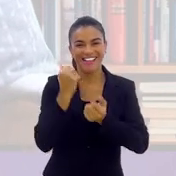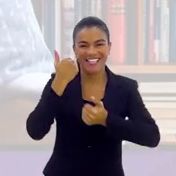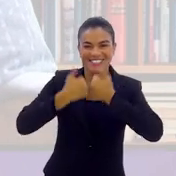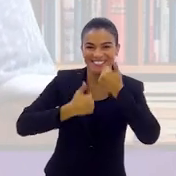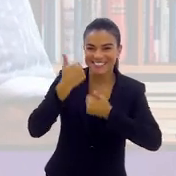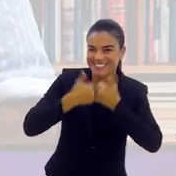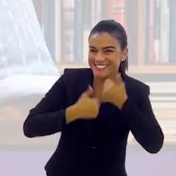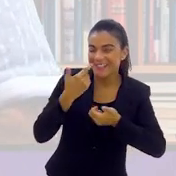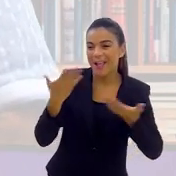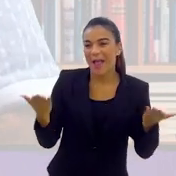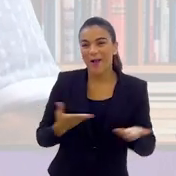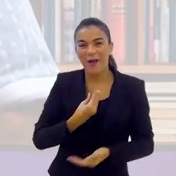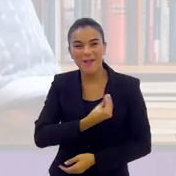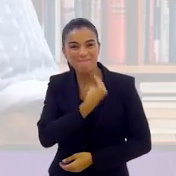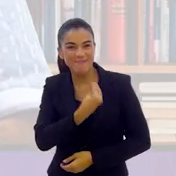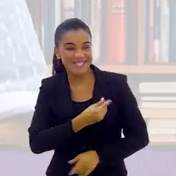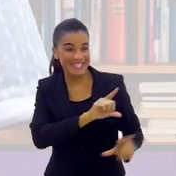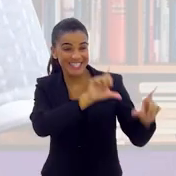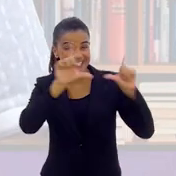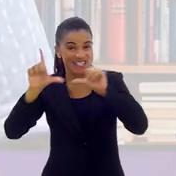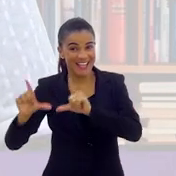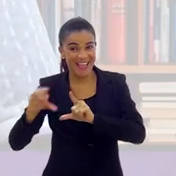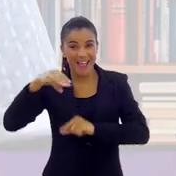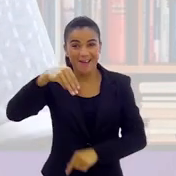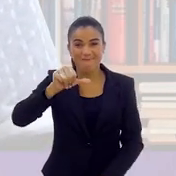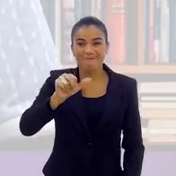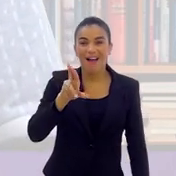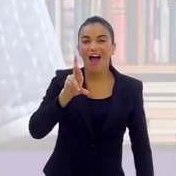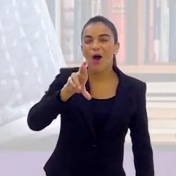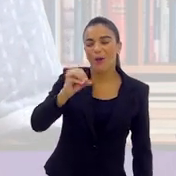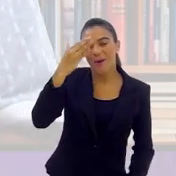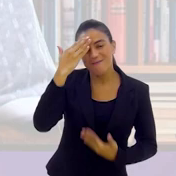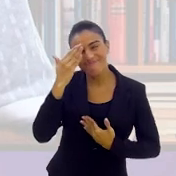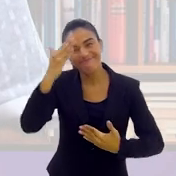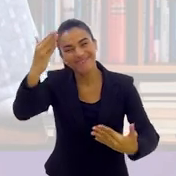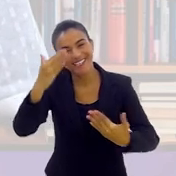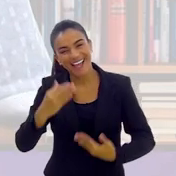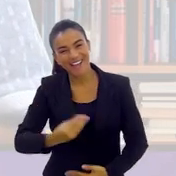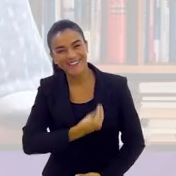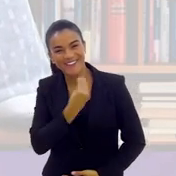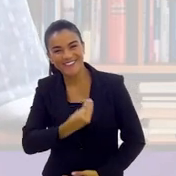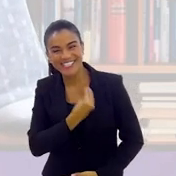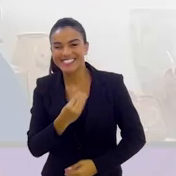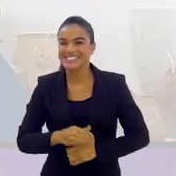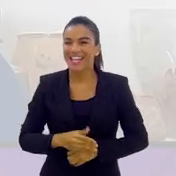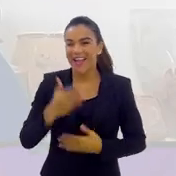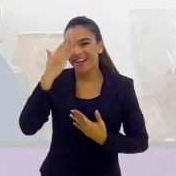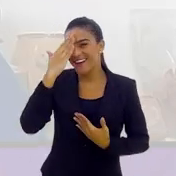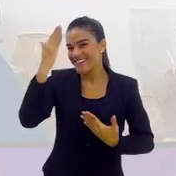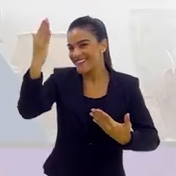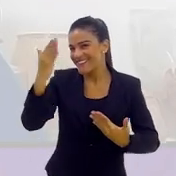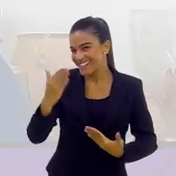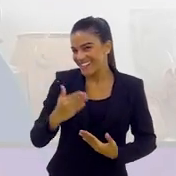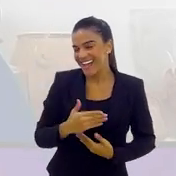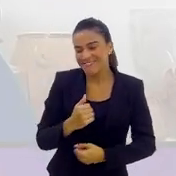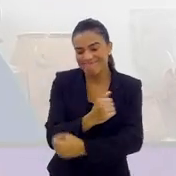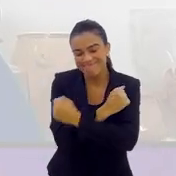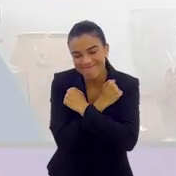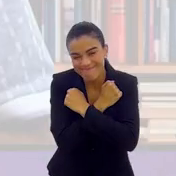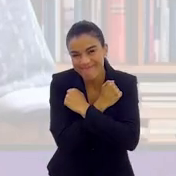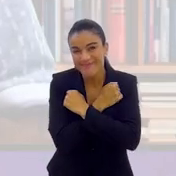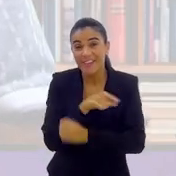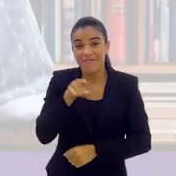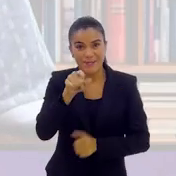Esportiva. E tivemos a presença do Mauro Galvão. Obrigado pela sua presença, Mauro Galvão. Obrigado a você. Um grande